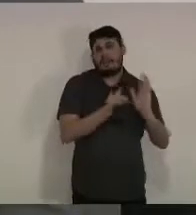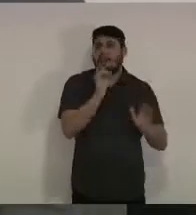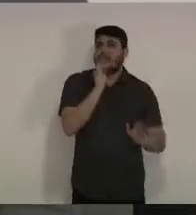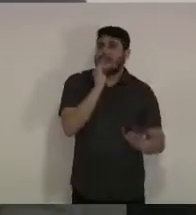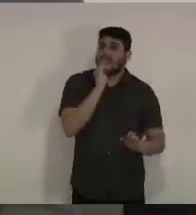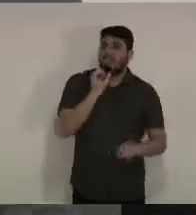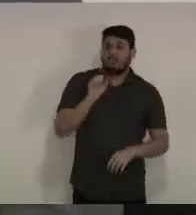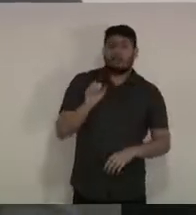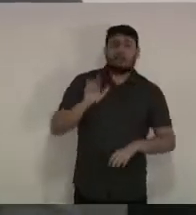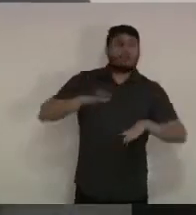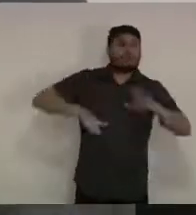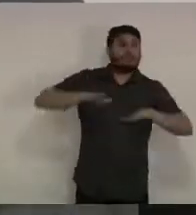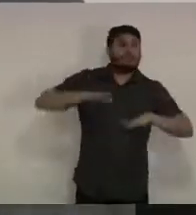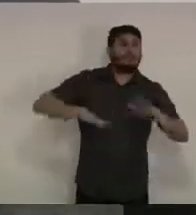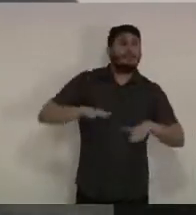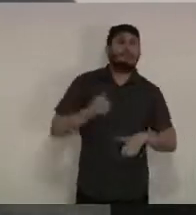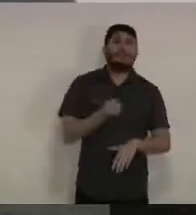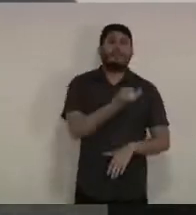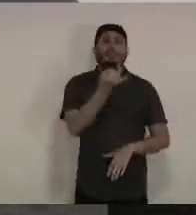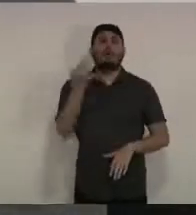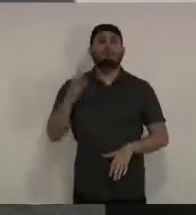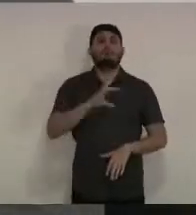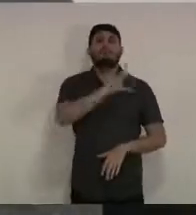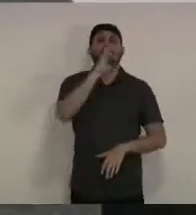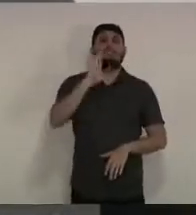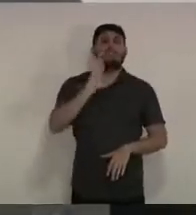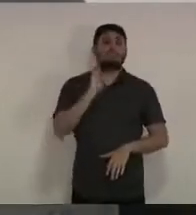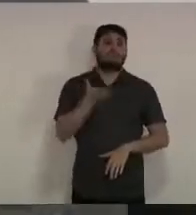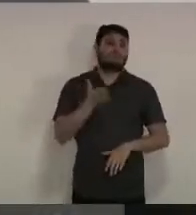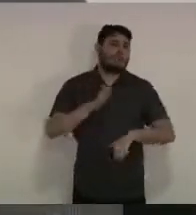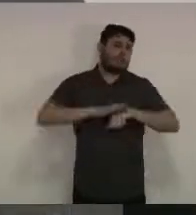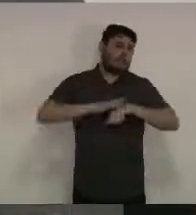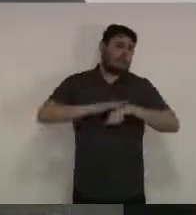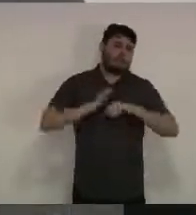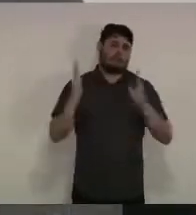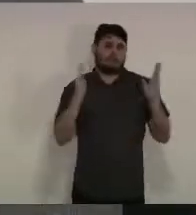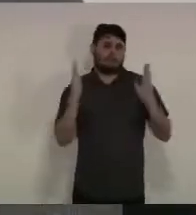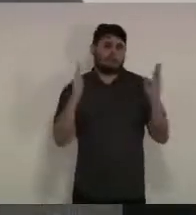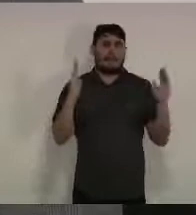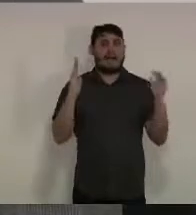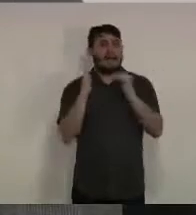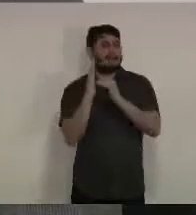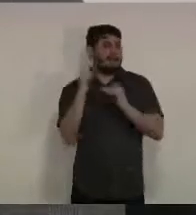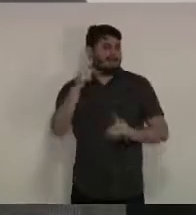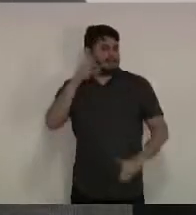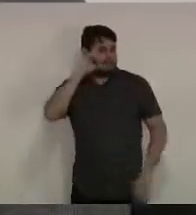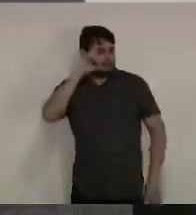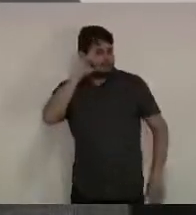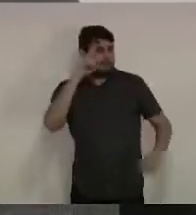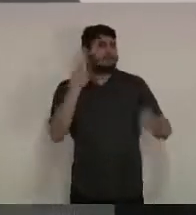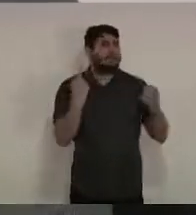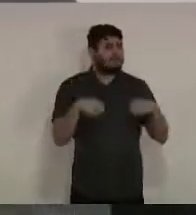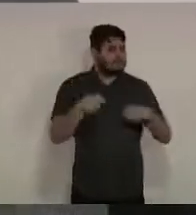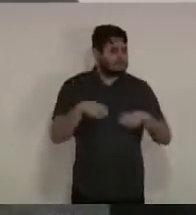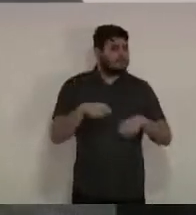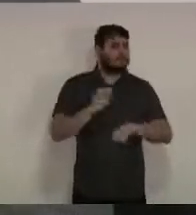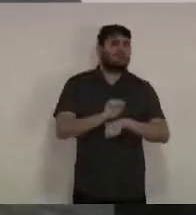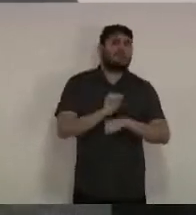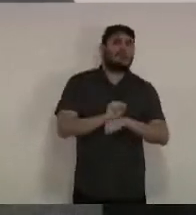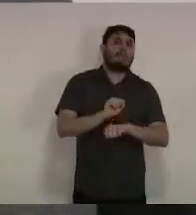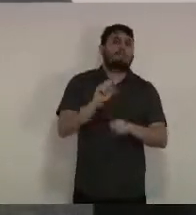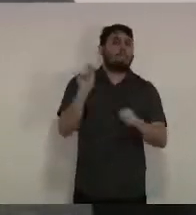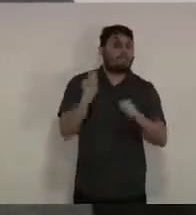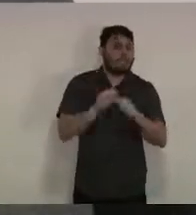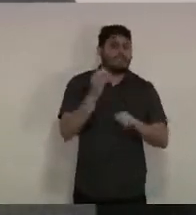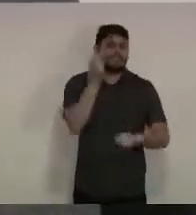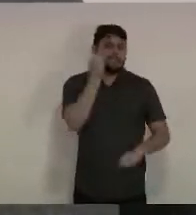pacientes apresentam para que ele possa ter uma eficácia maior é importante também lembrar a população que não vai ser o teste que vai